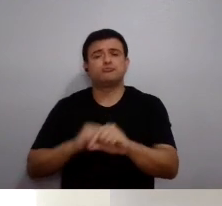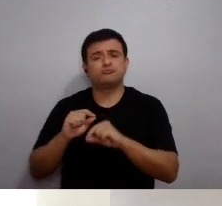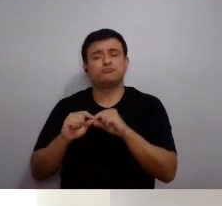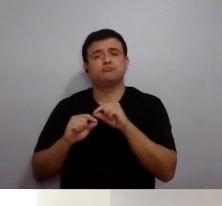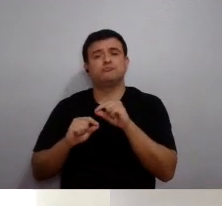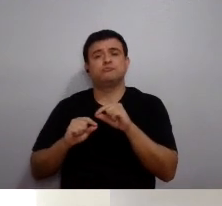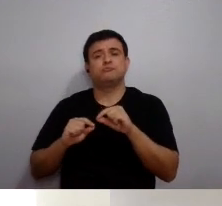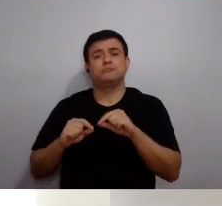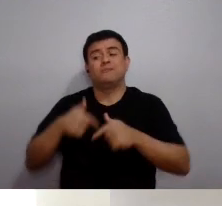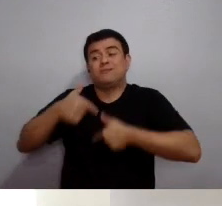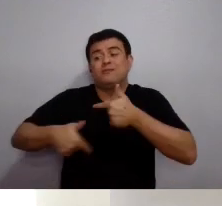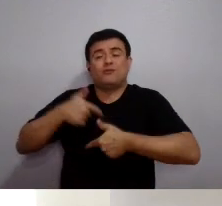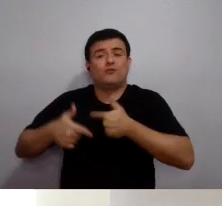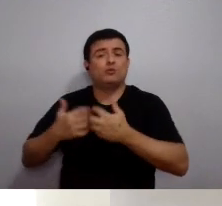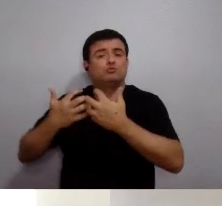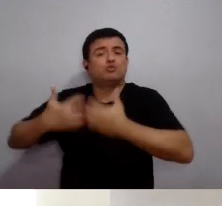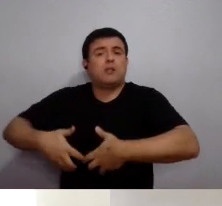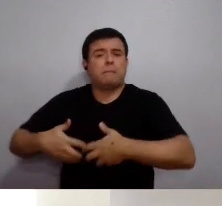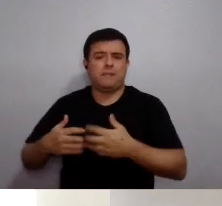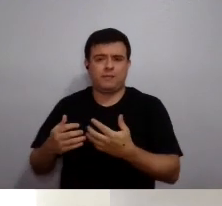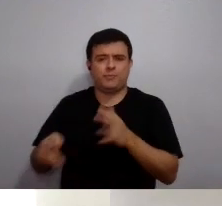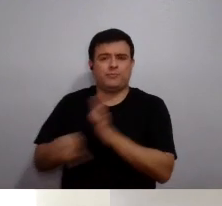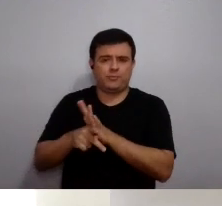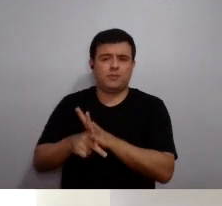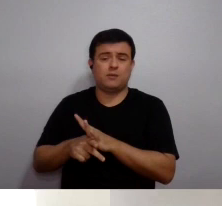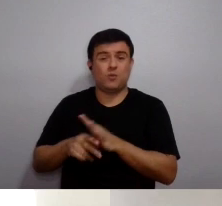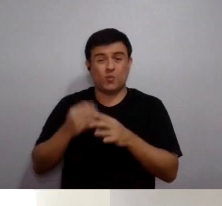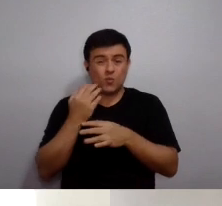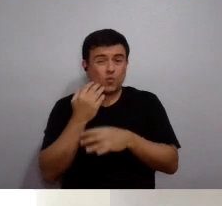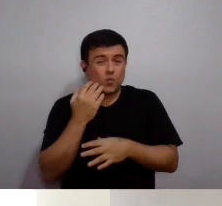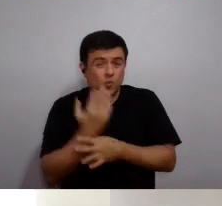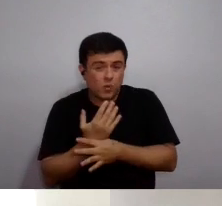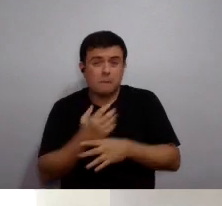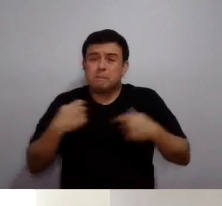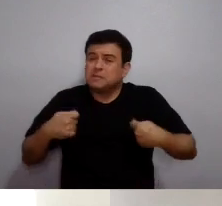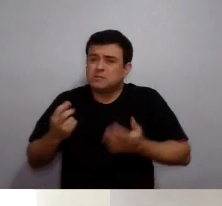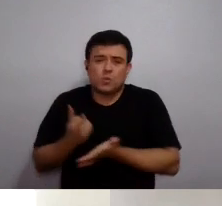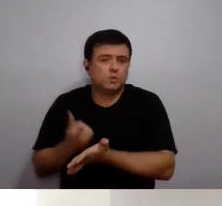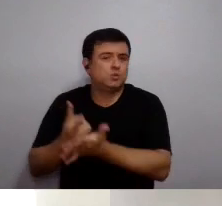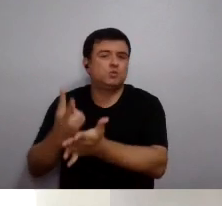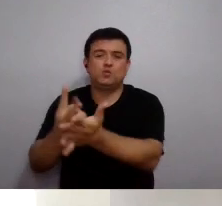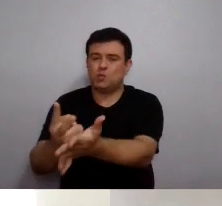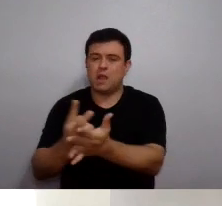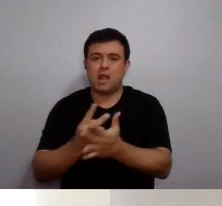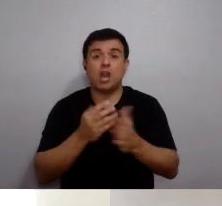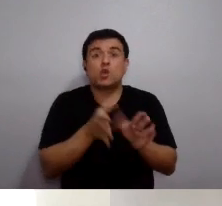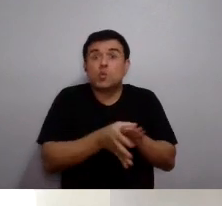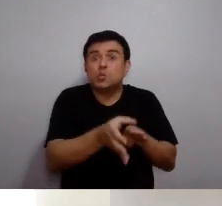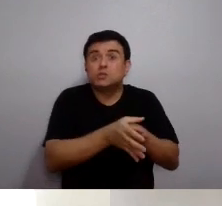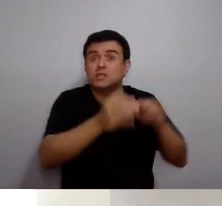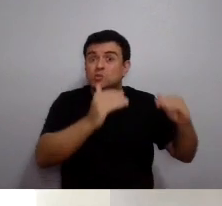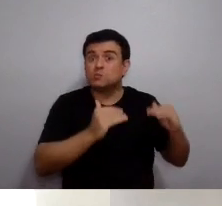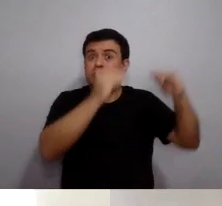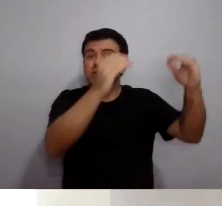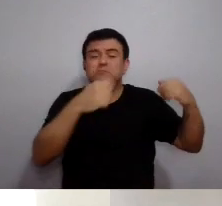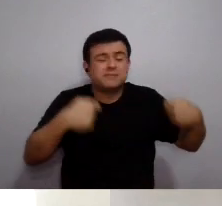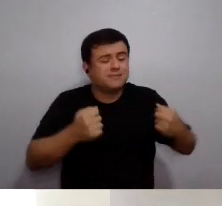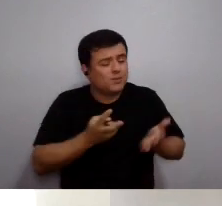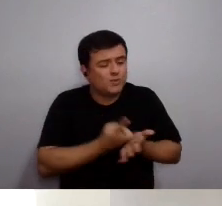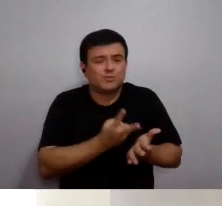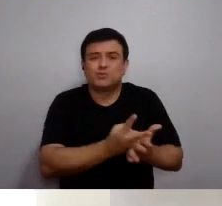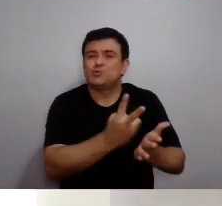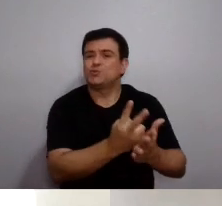funcionamento da universidade, a universidade precisa continuar funcionando, seus conselhos superiores precisam continuar